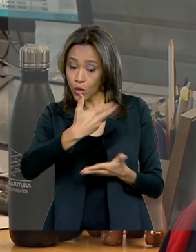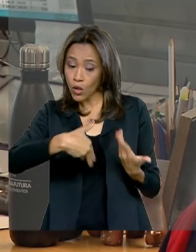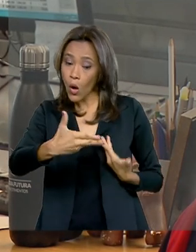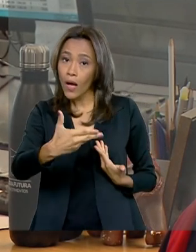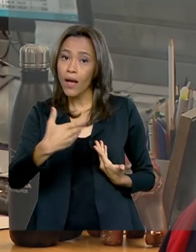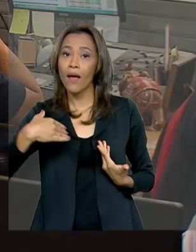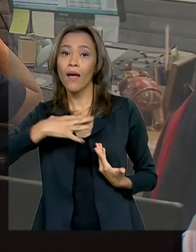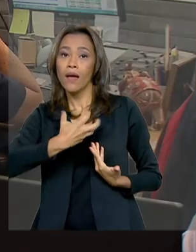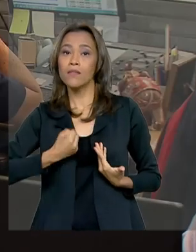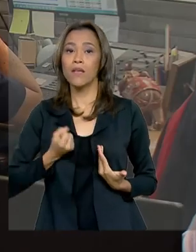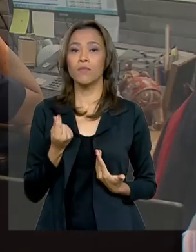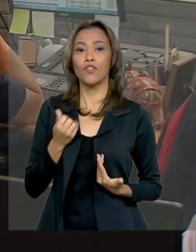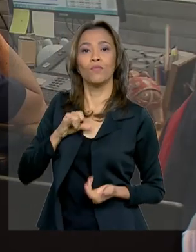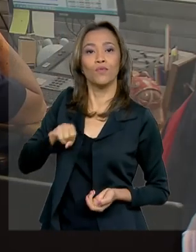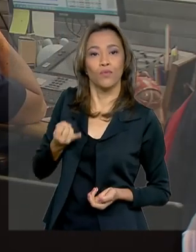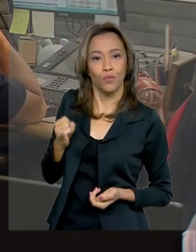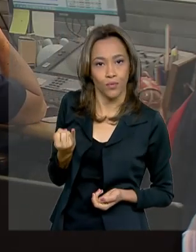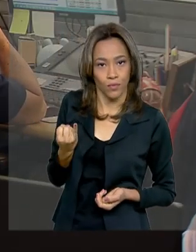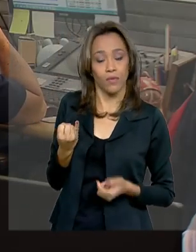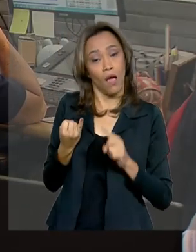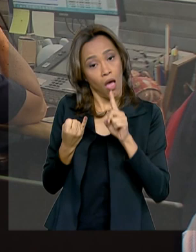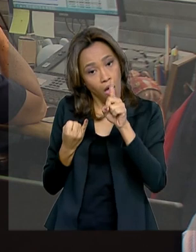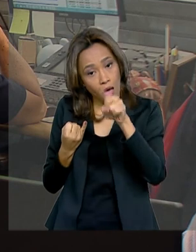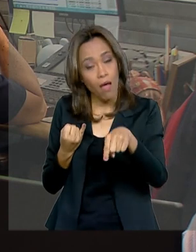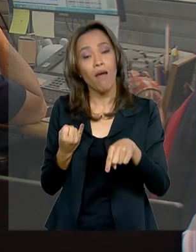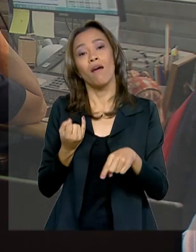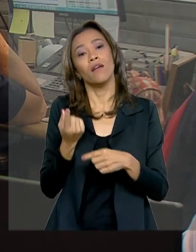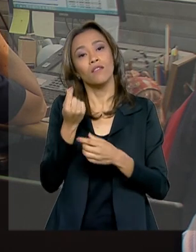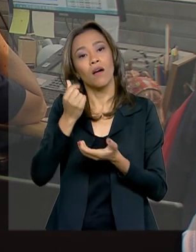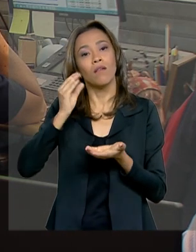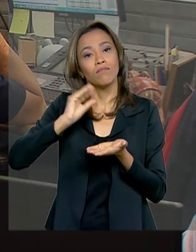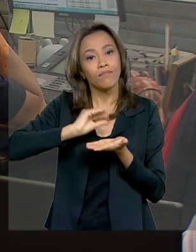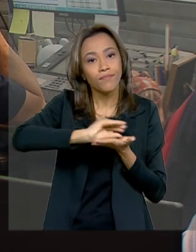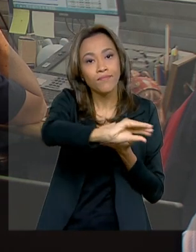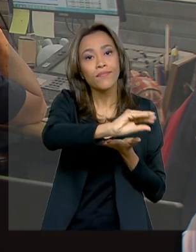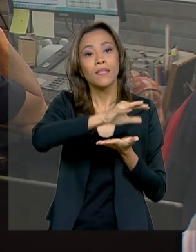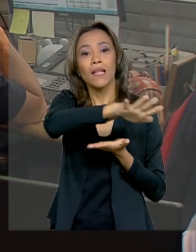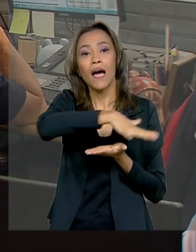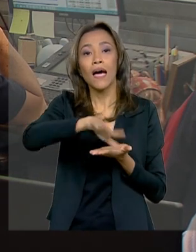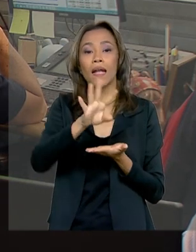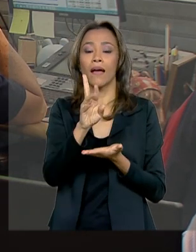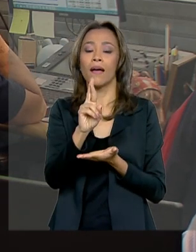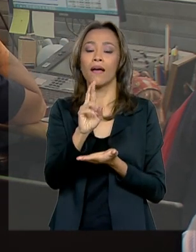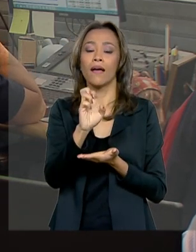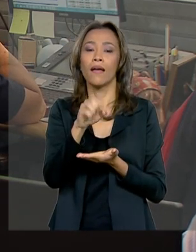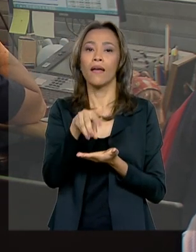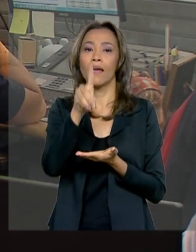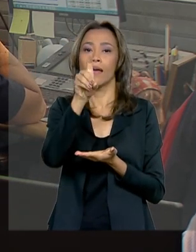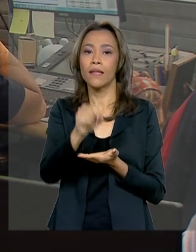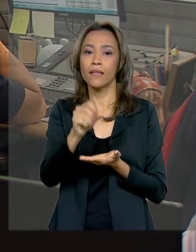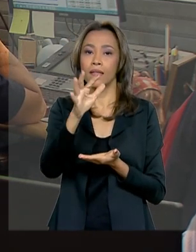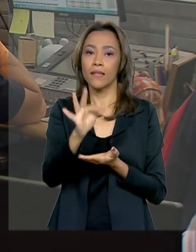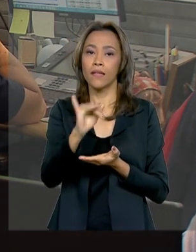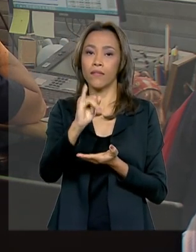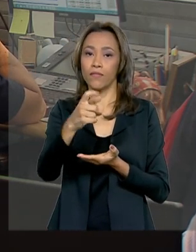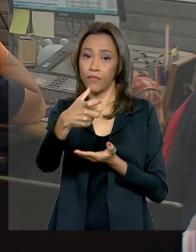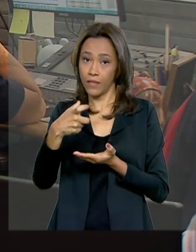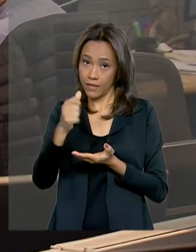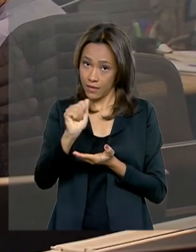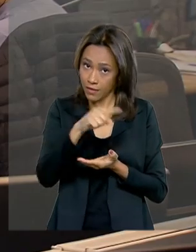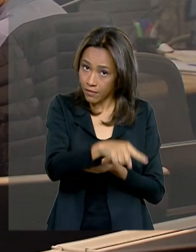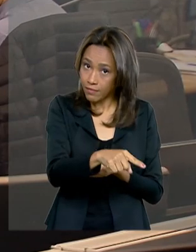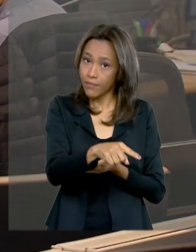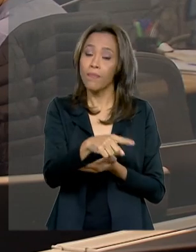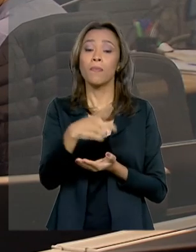recebe juros. Esse é um dos principais investimentos em renda fixa, aqueles indicados para quem não quer correr riscos.